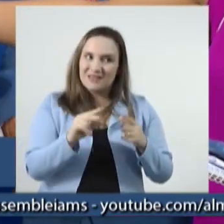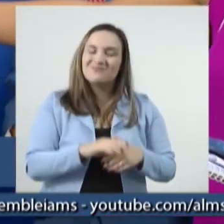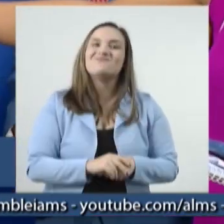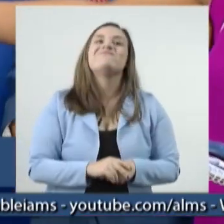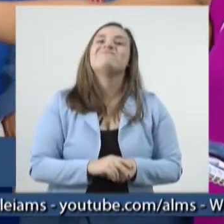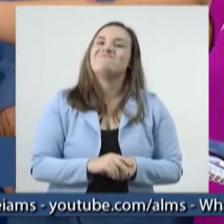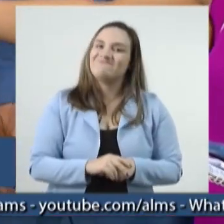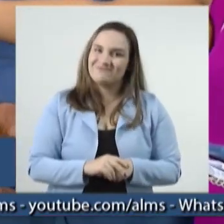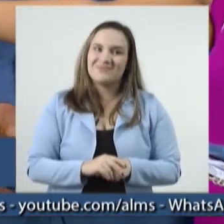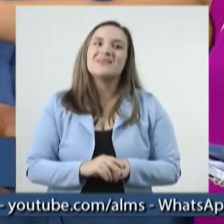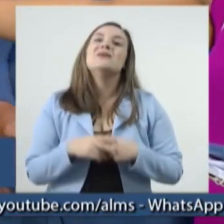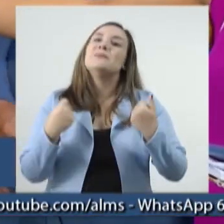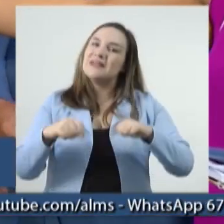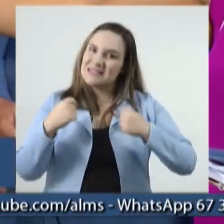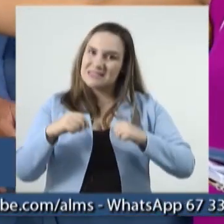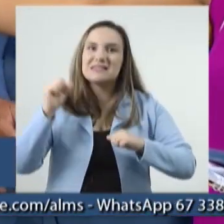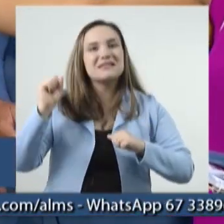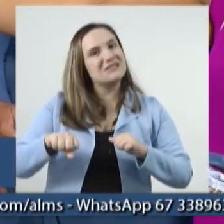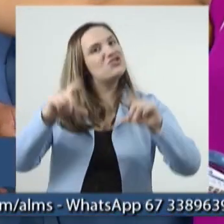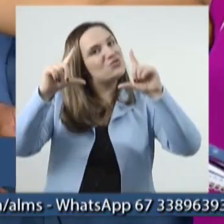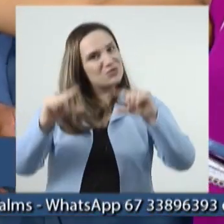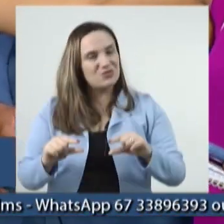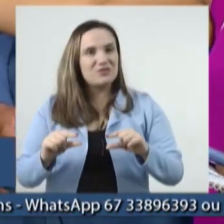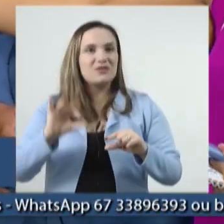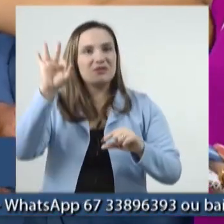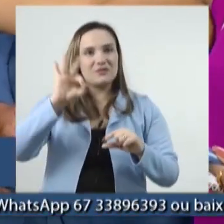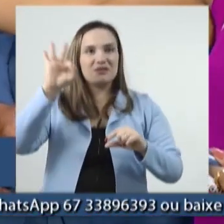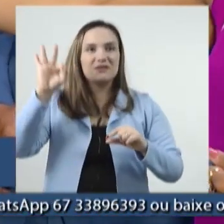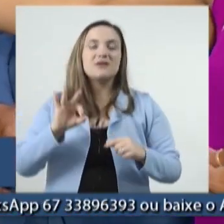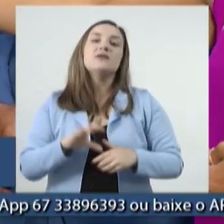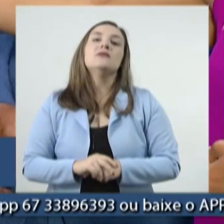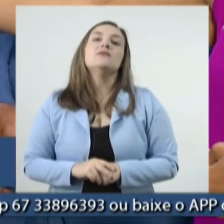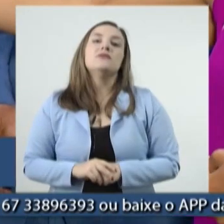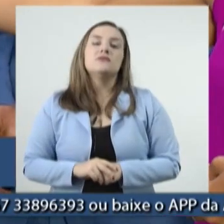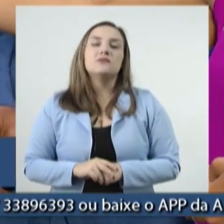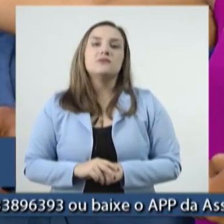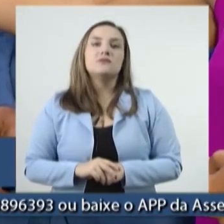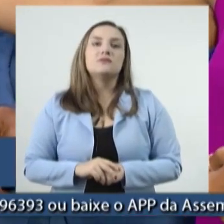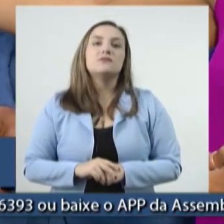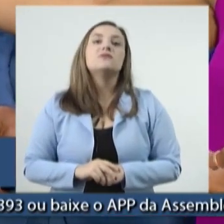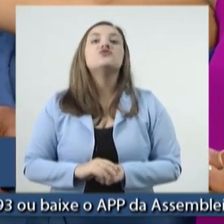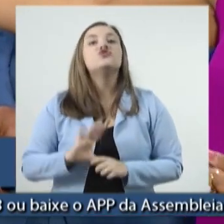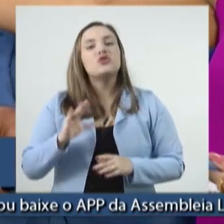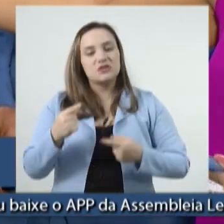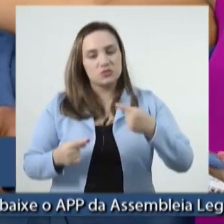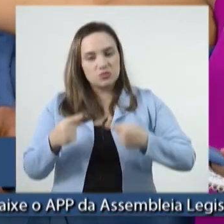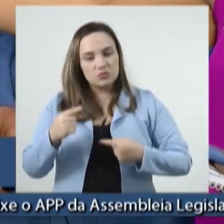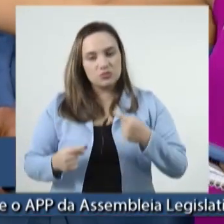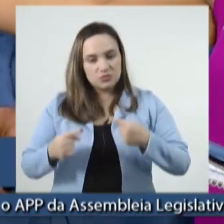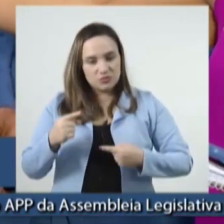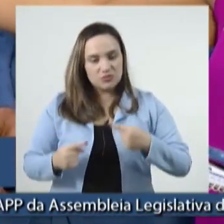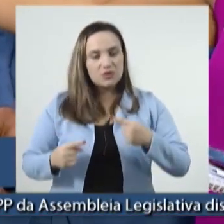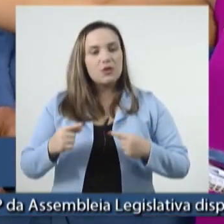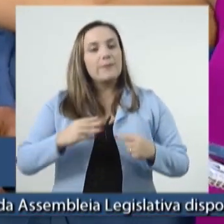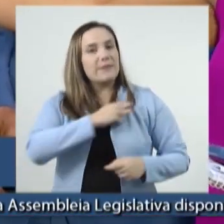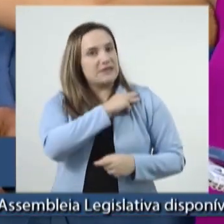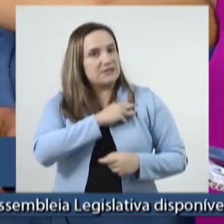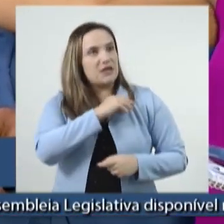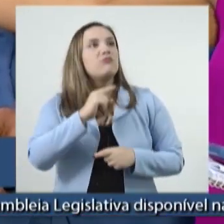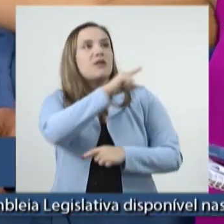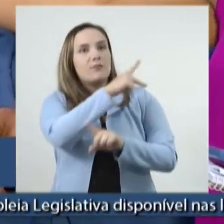a reivindicação de vocês para que se mude a alíquota. Nós estamos em discussão com o Ministério da Previdência,